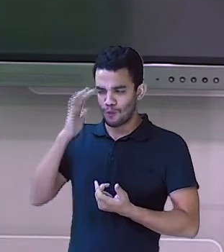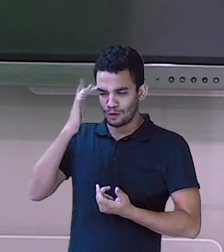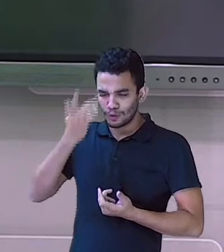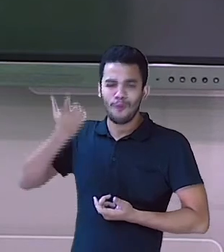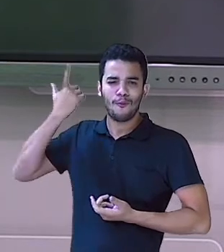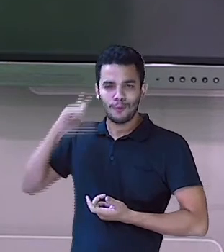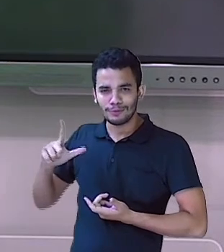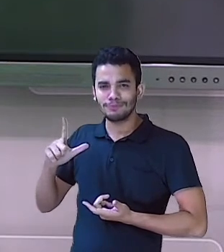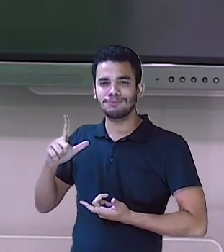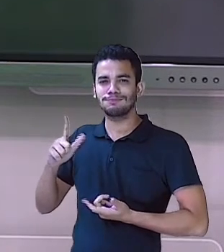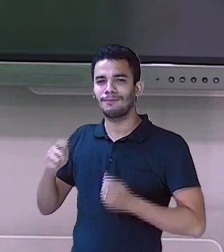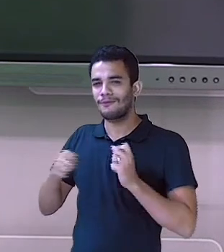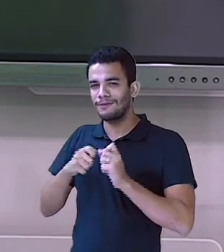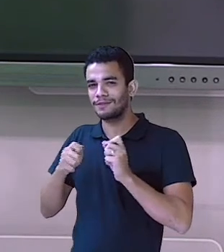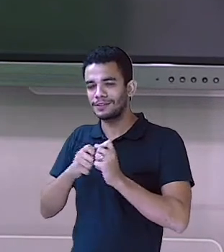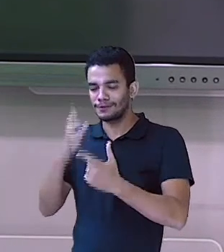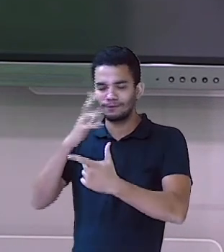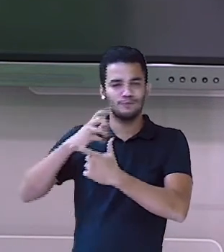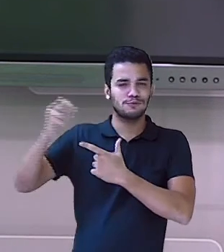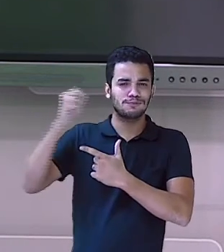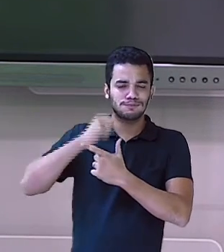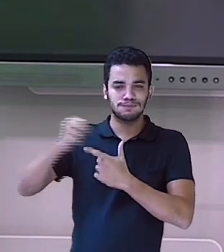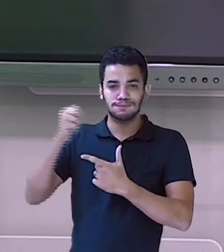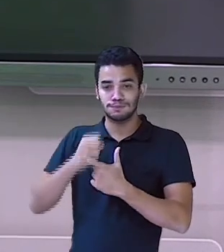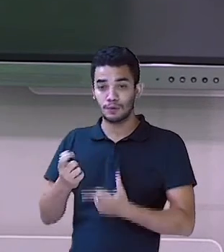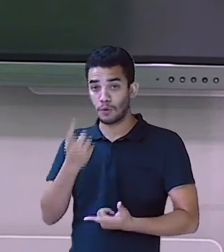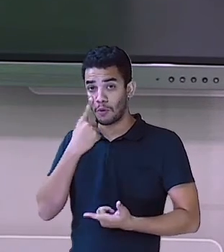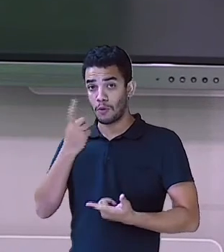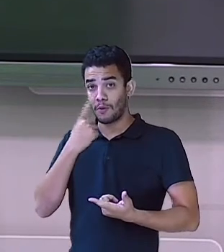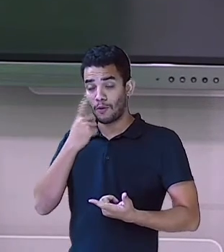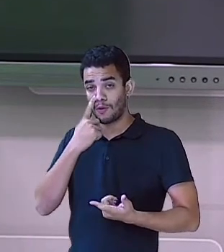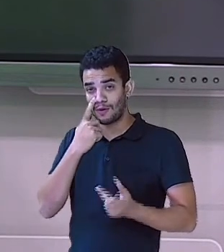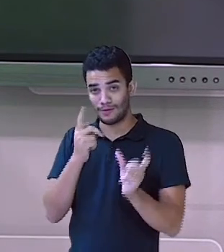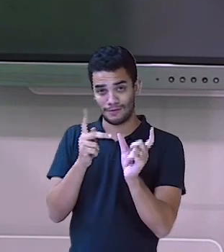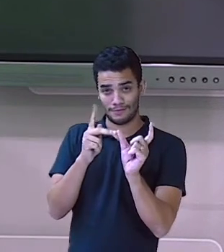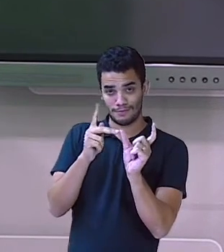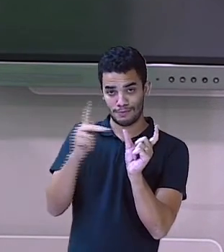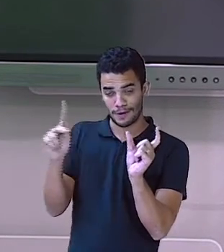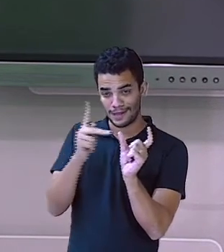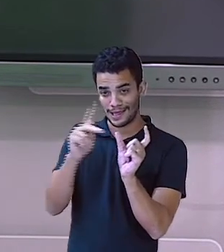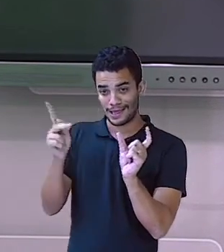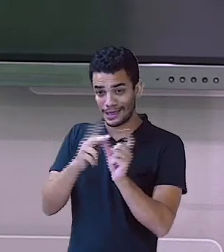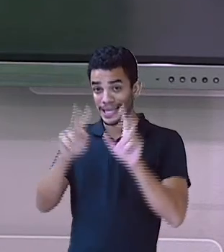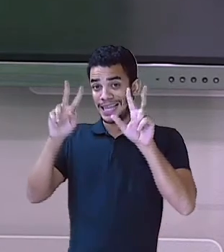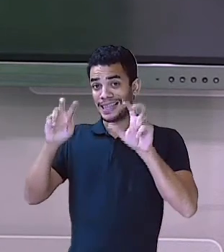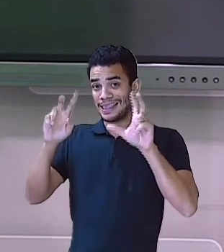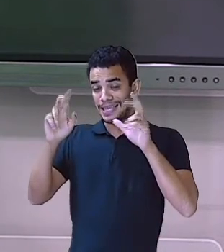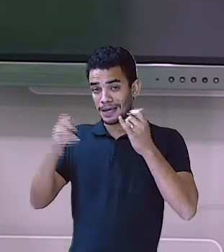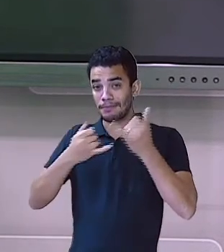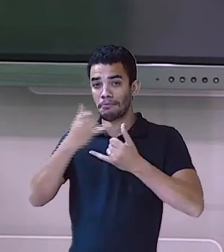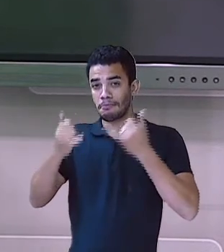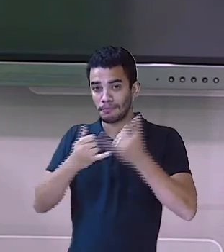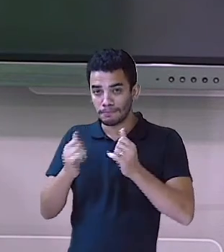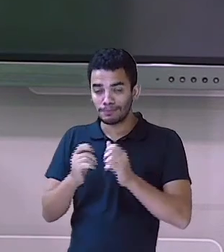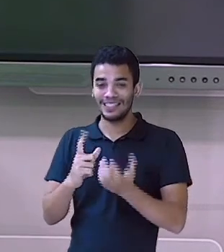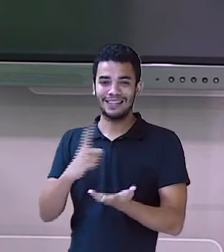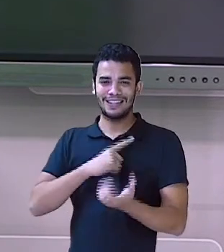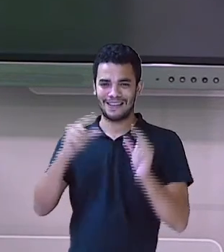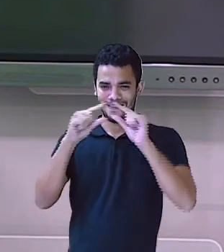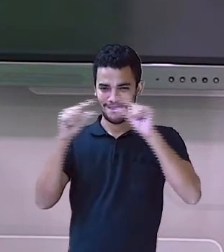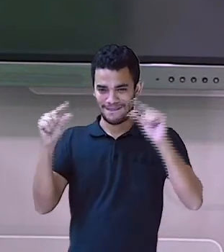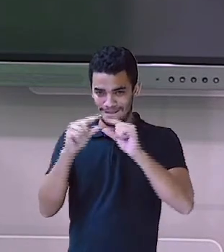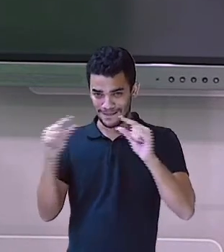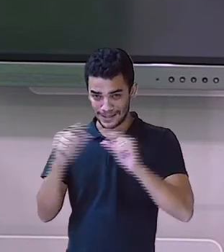lá, então, iniciar? Então, predicado. Vamos lá. Teremos aqui algumas frases e